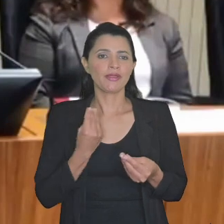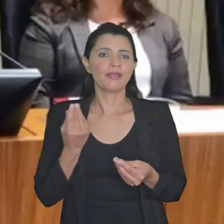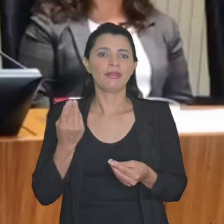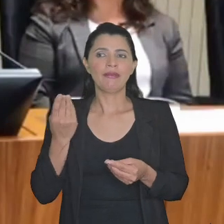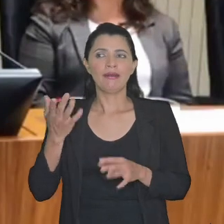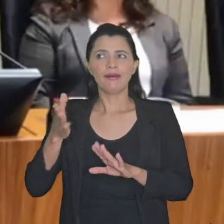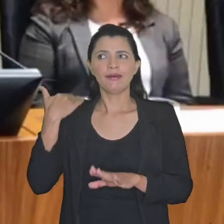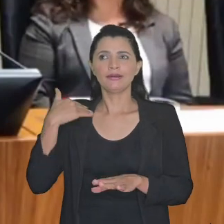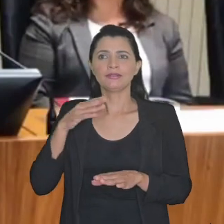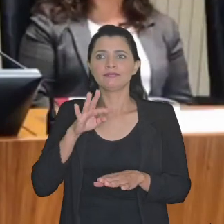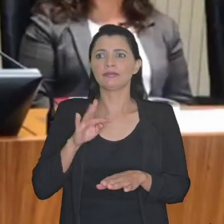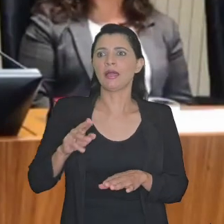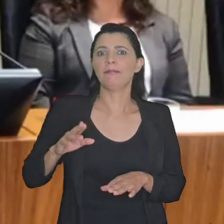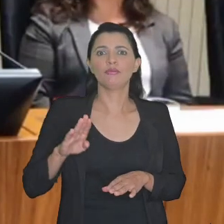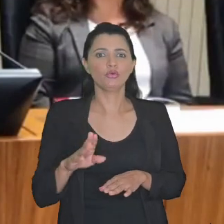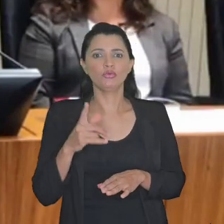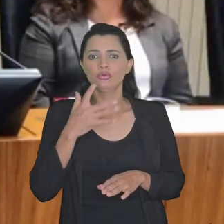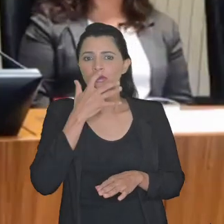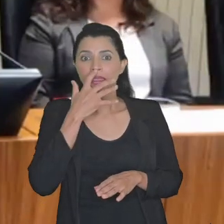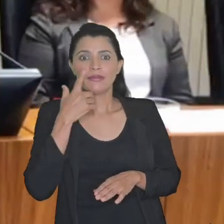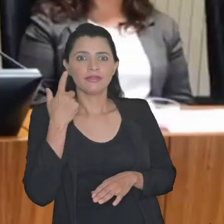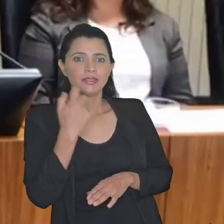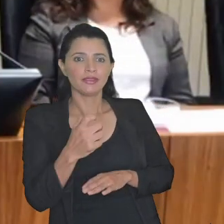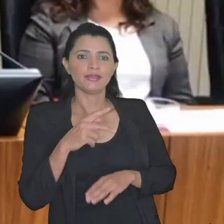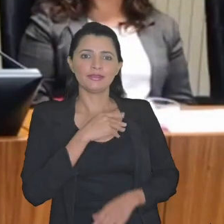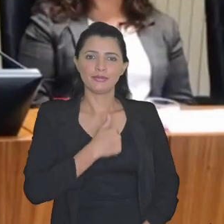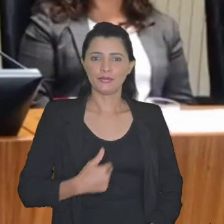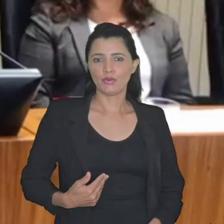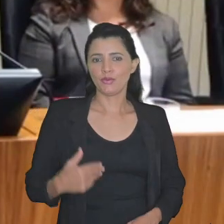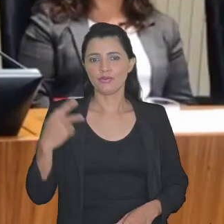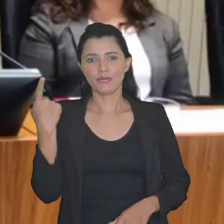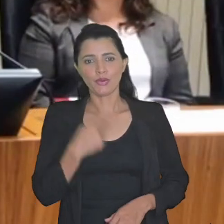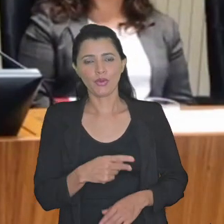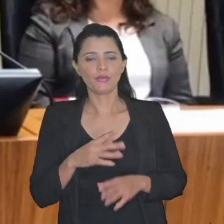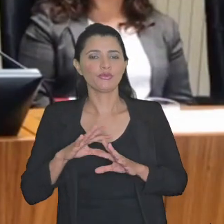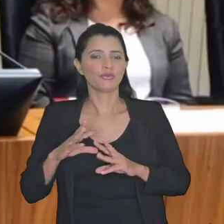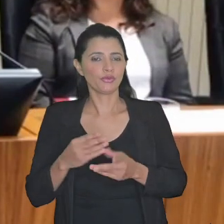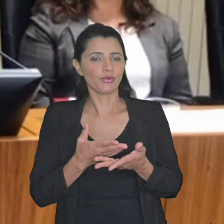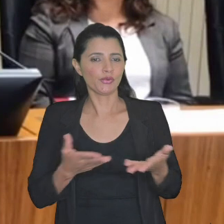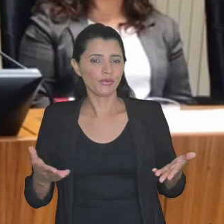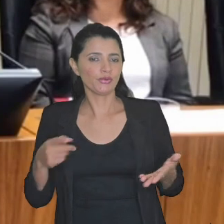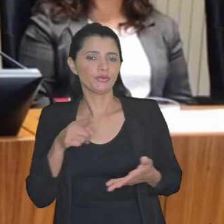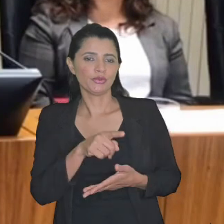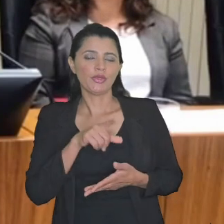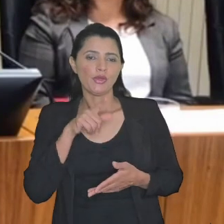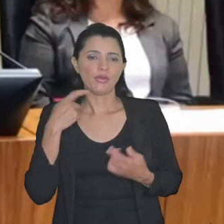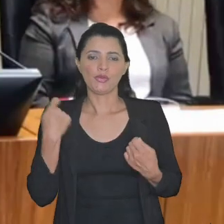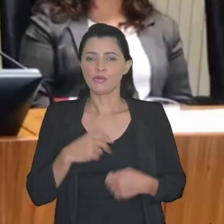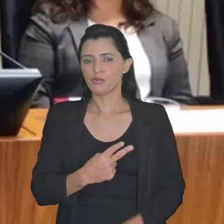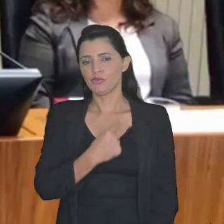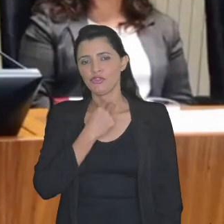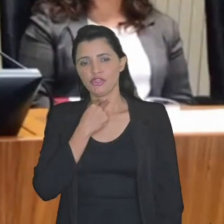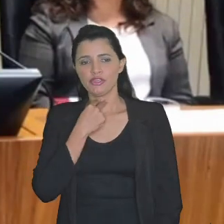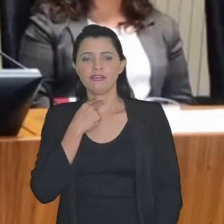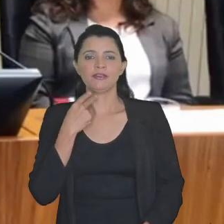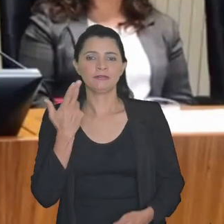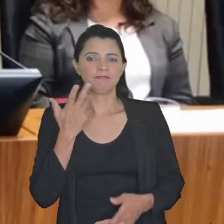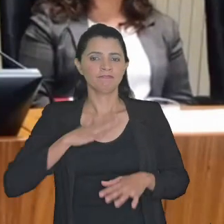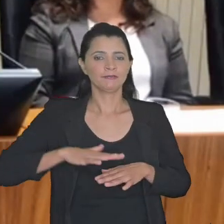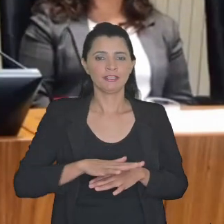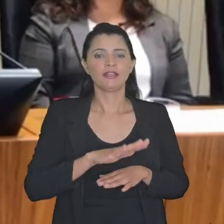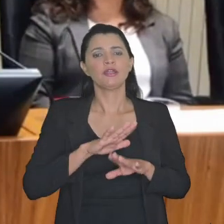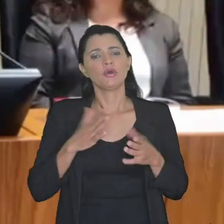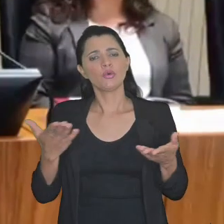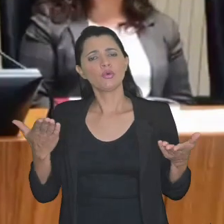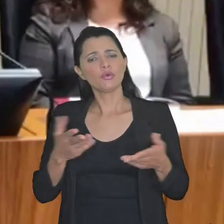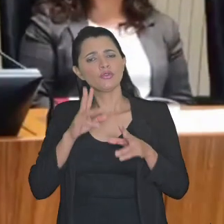grande porque foi um tabu sobre princípio da indisponibilidade no interesse público o negócio não se podia mexer nisso mas